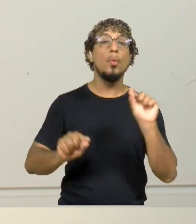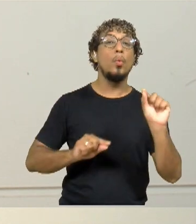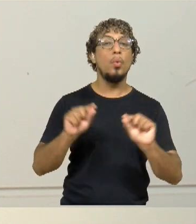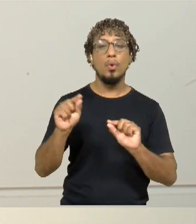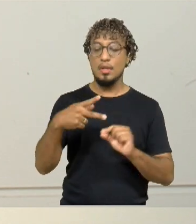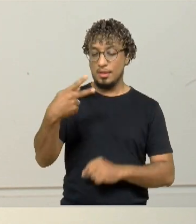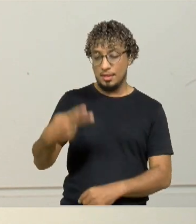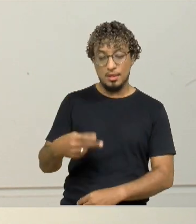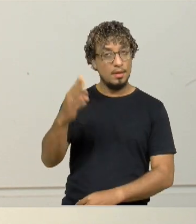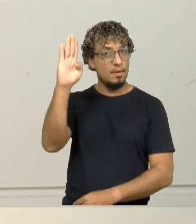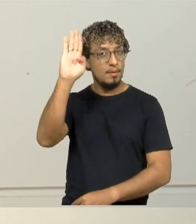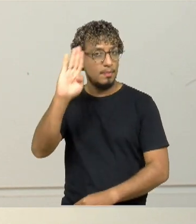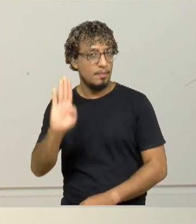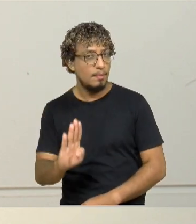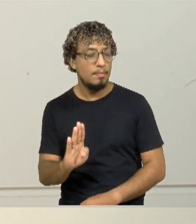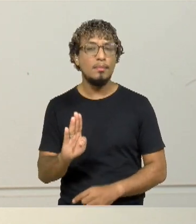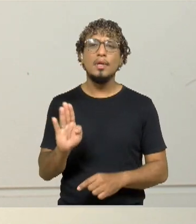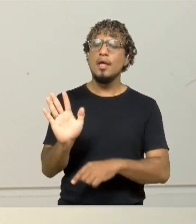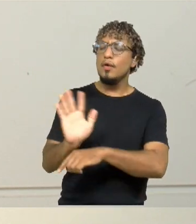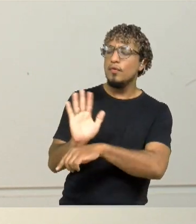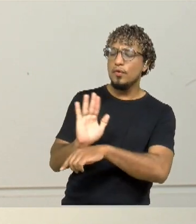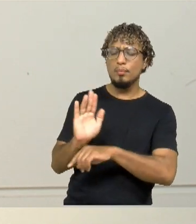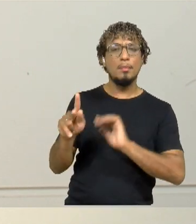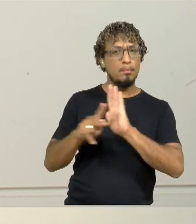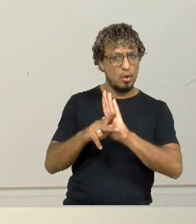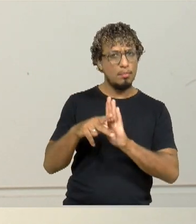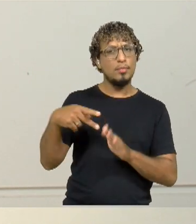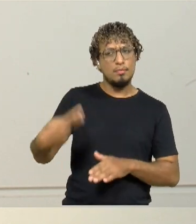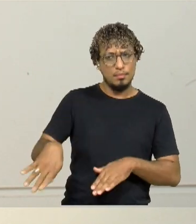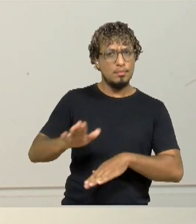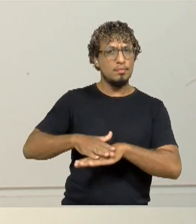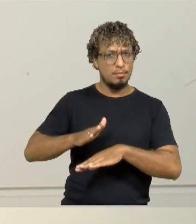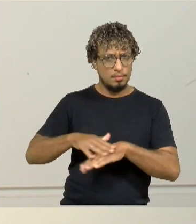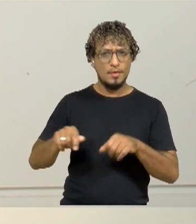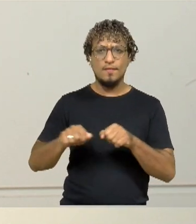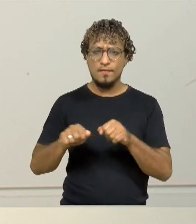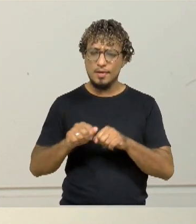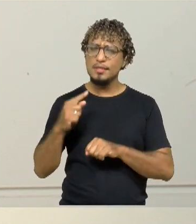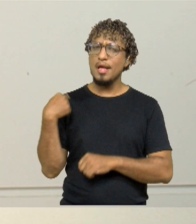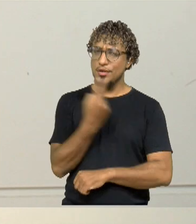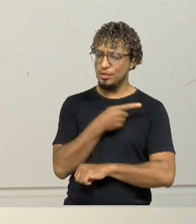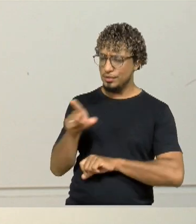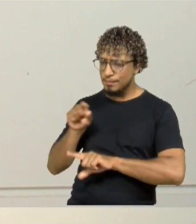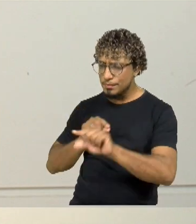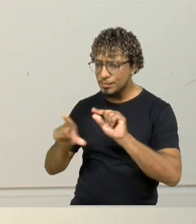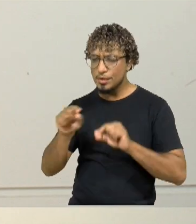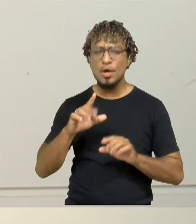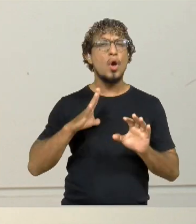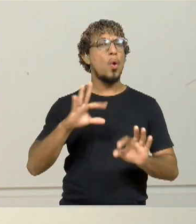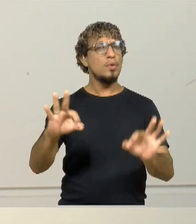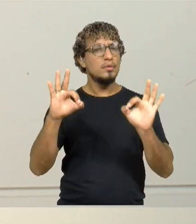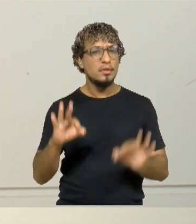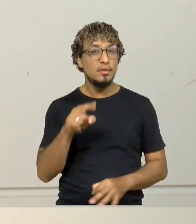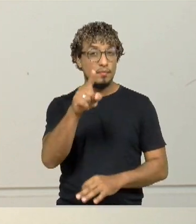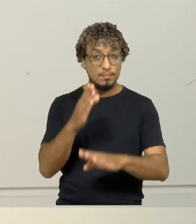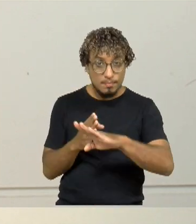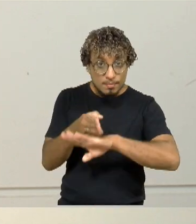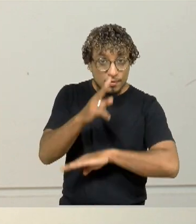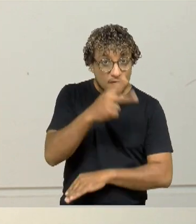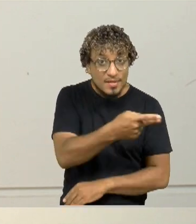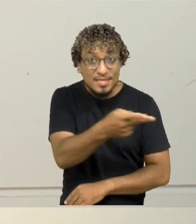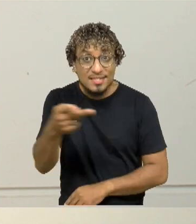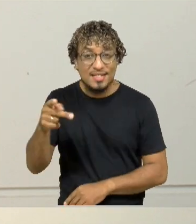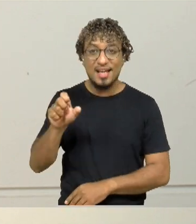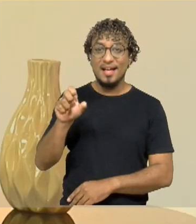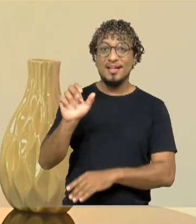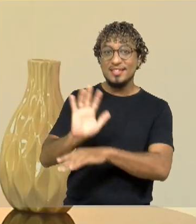brasileiras, né? São filmes brasileiros, selecionados. Então, com certeza, toda vez que você for visitar o Cinema Sesc, você